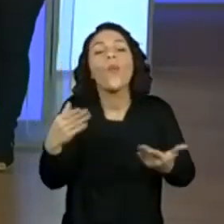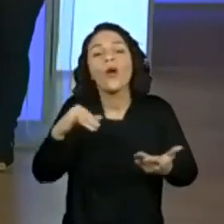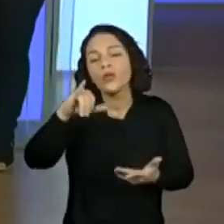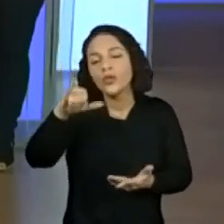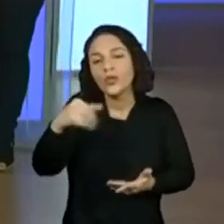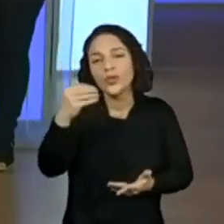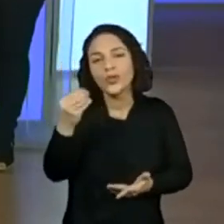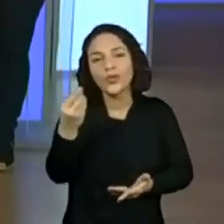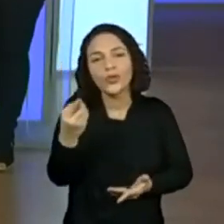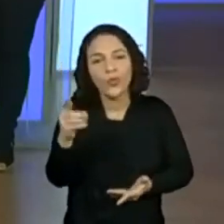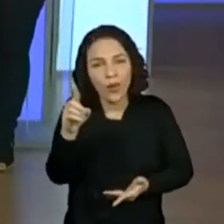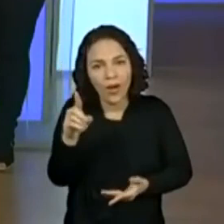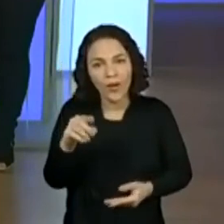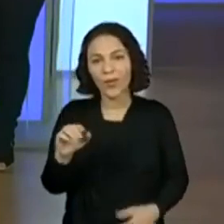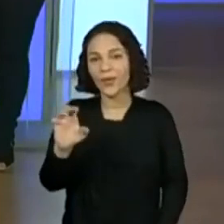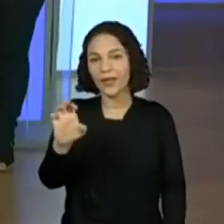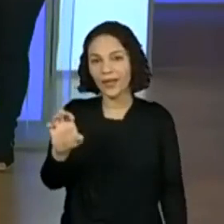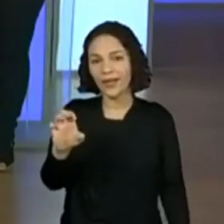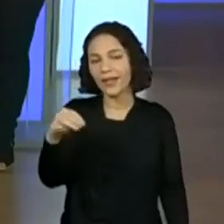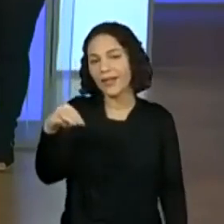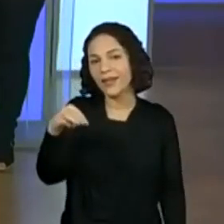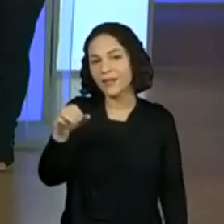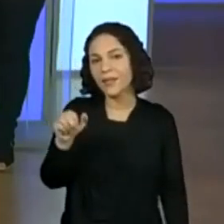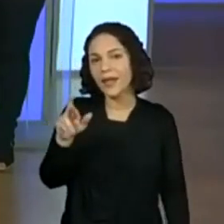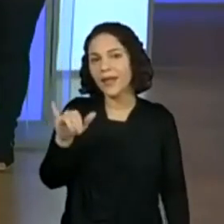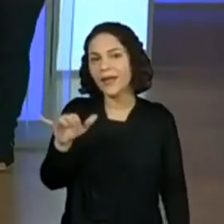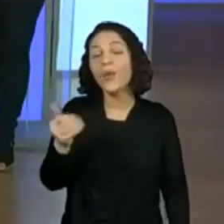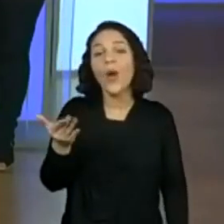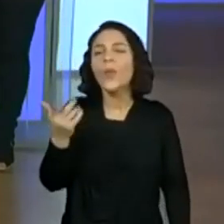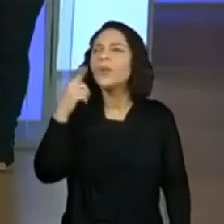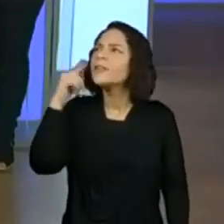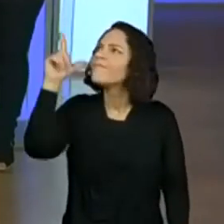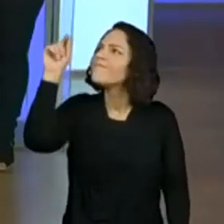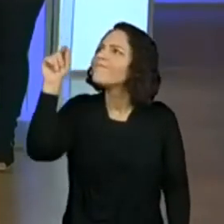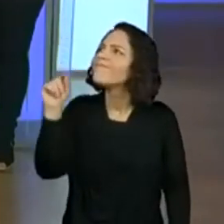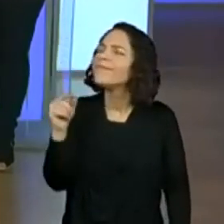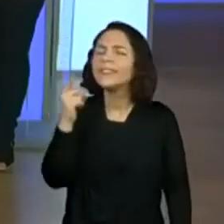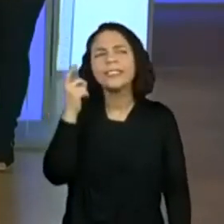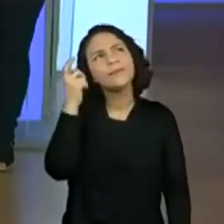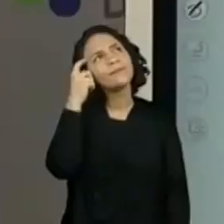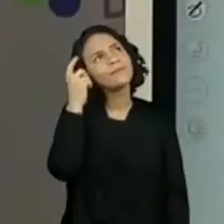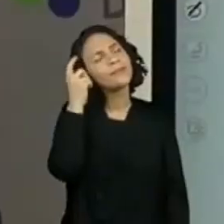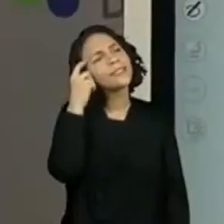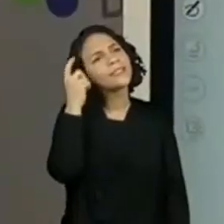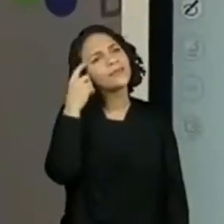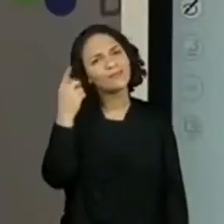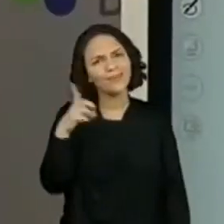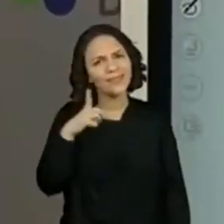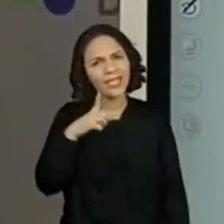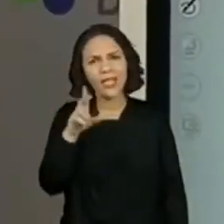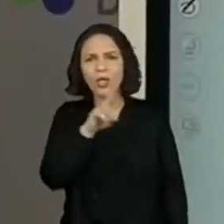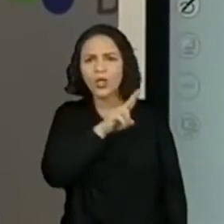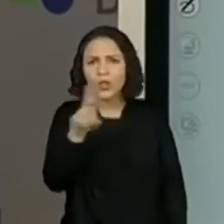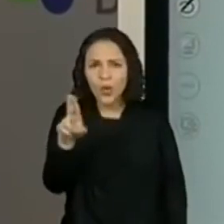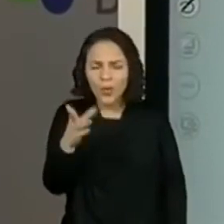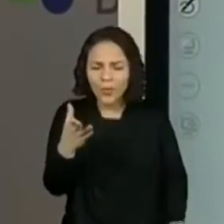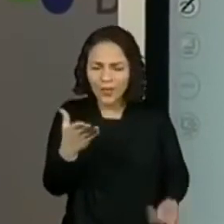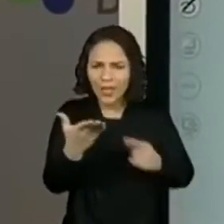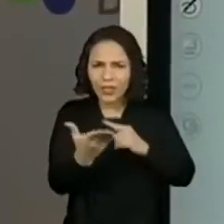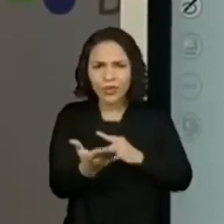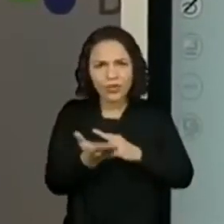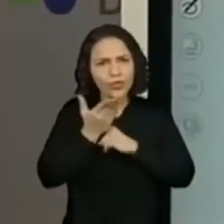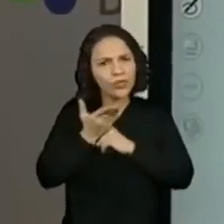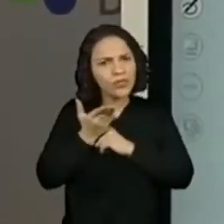Vamos lá. Será que tem algum nome na nossa lista ali que ajude a gente a encontrar onde está